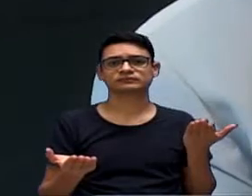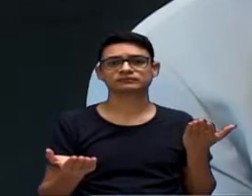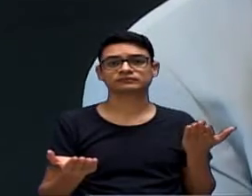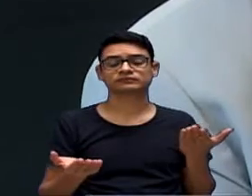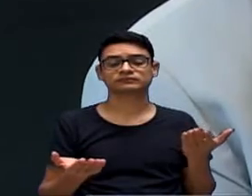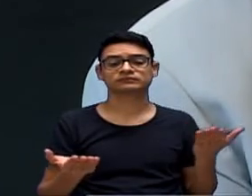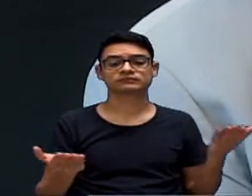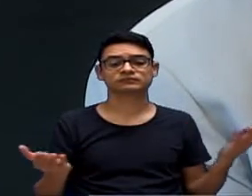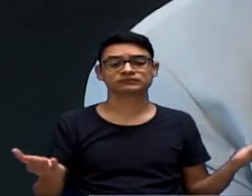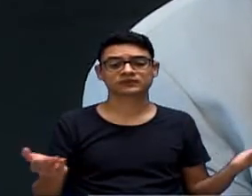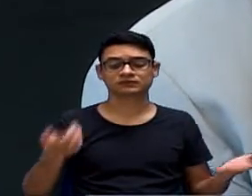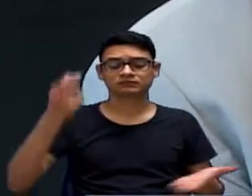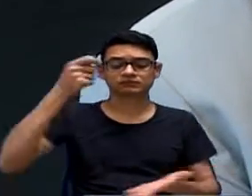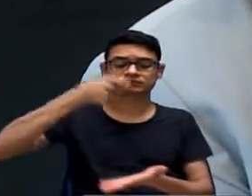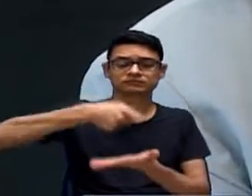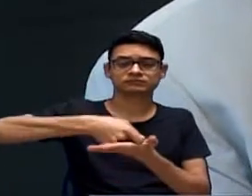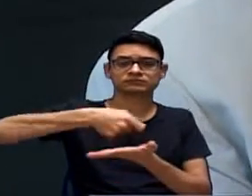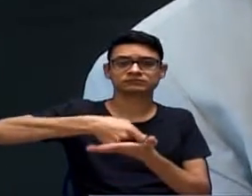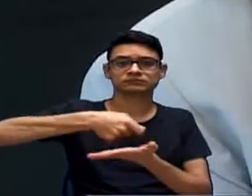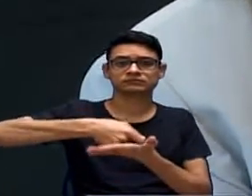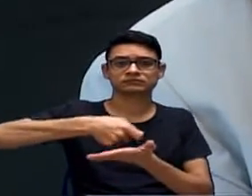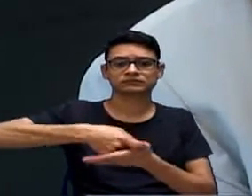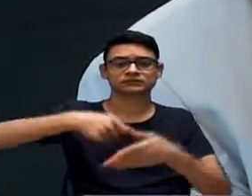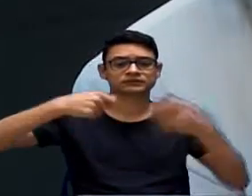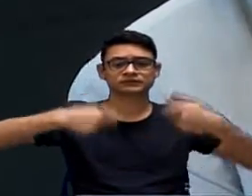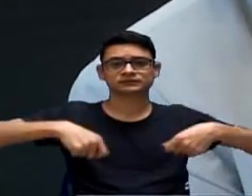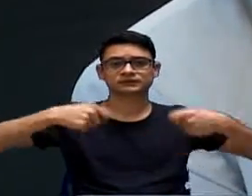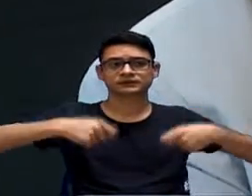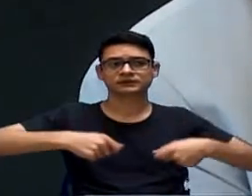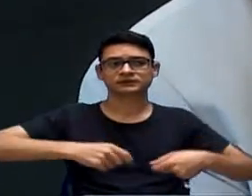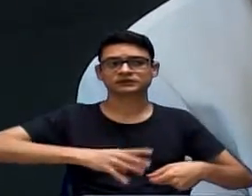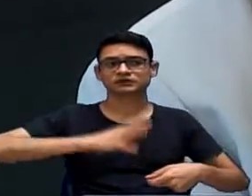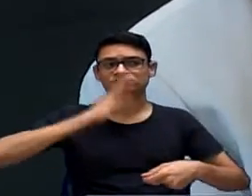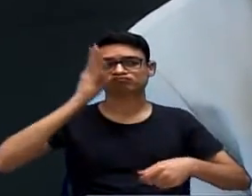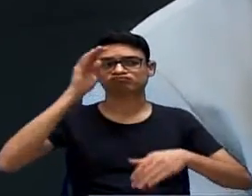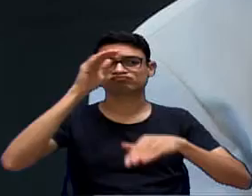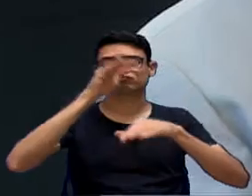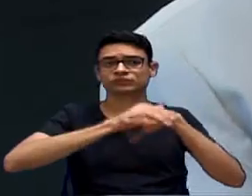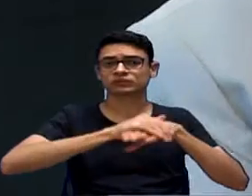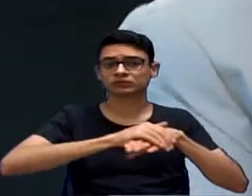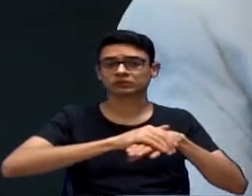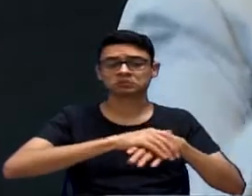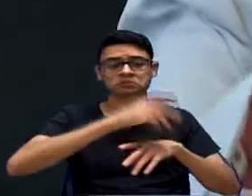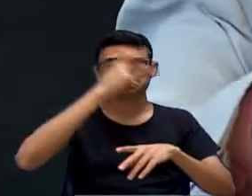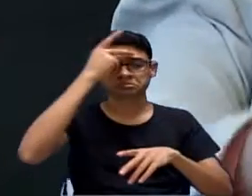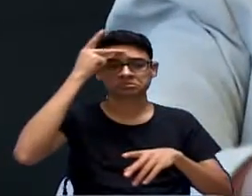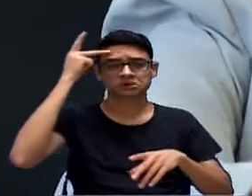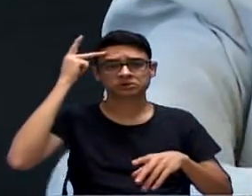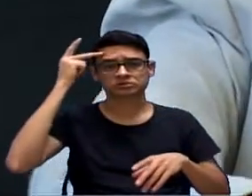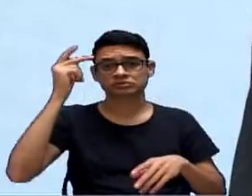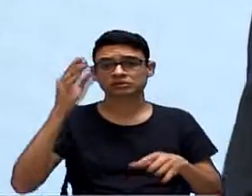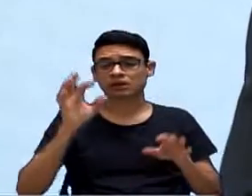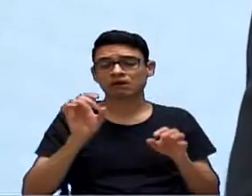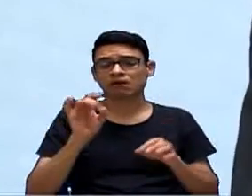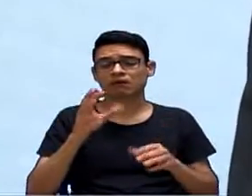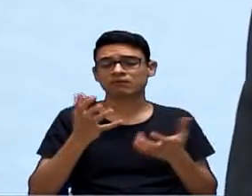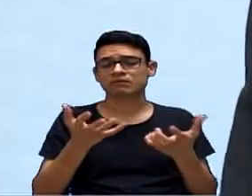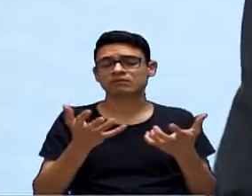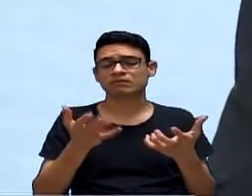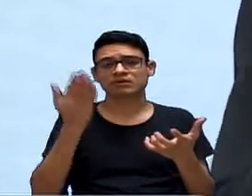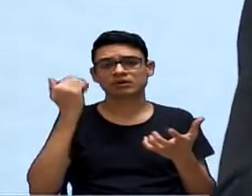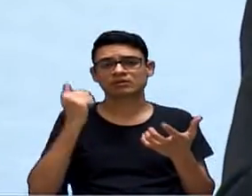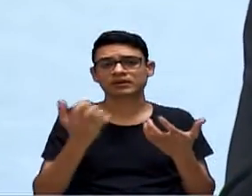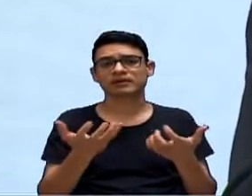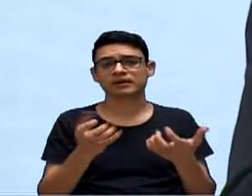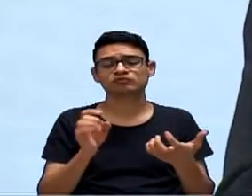situa a obrigatoriedade, porque não vai ofender ninguém saber se essa pessoa, aquela, já foi vacinada. Exatamente, vereadora. Tanto é que o